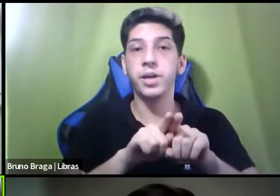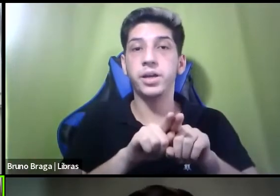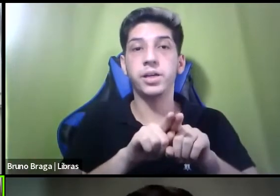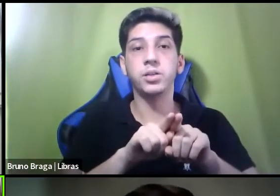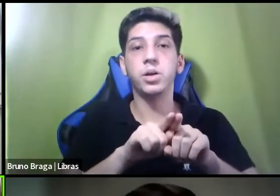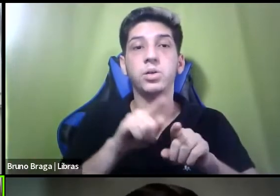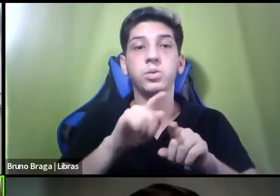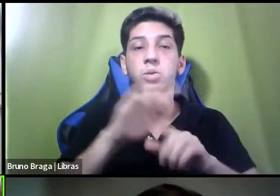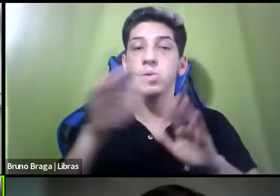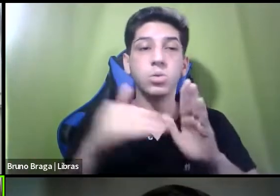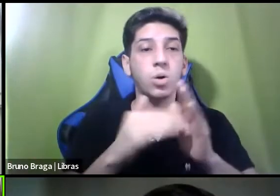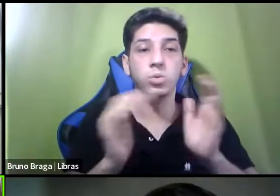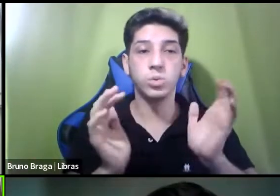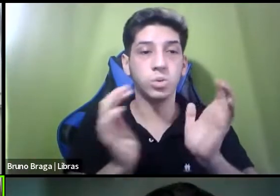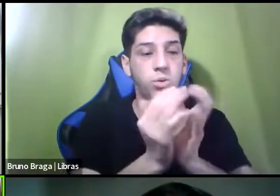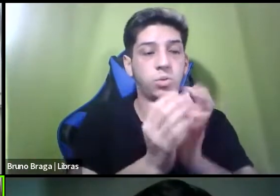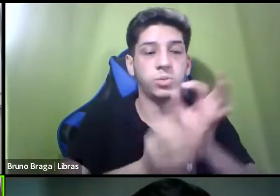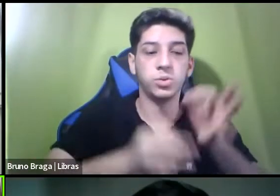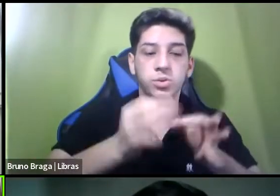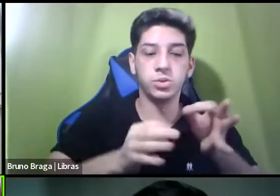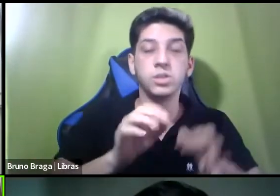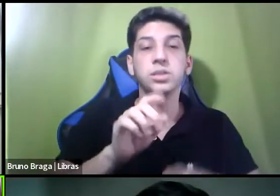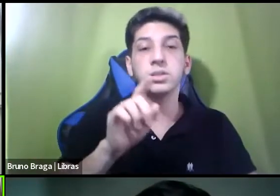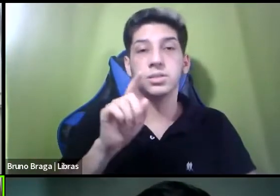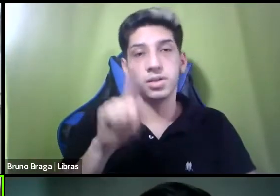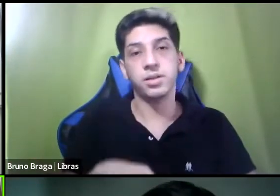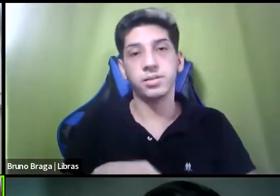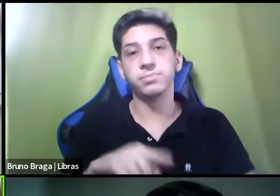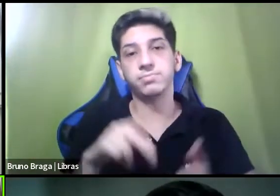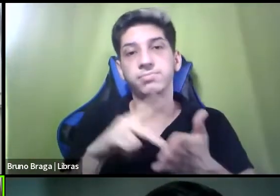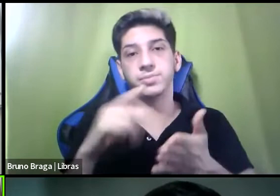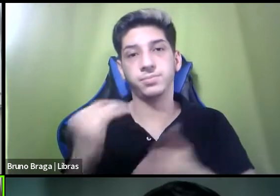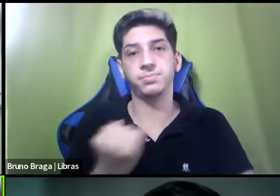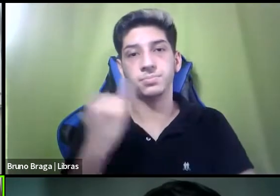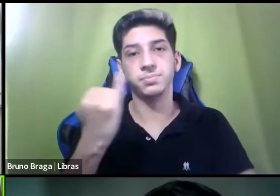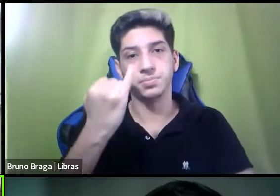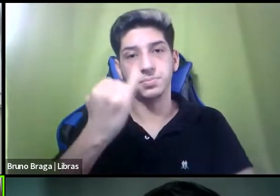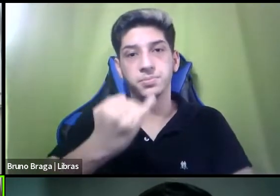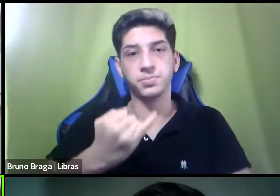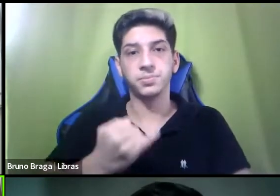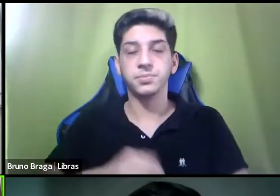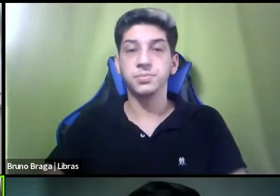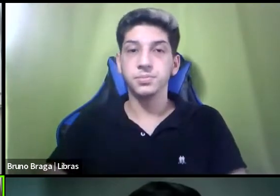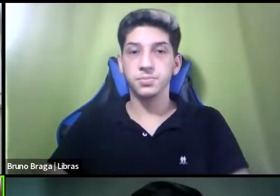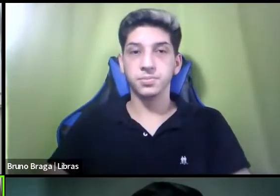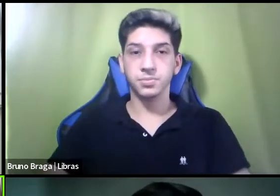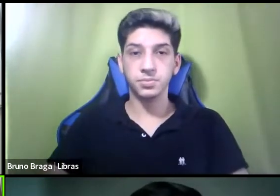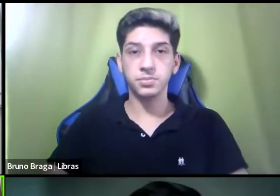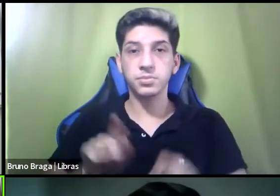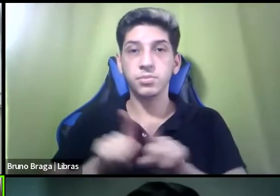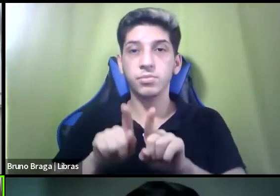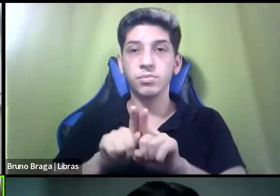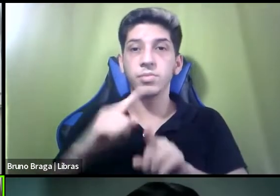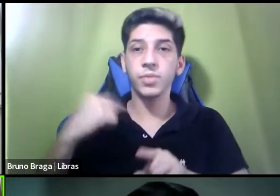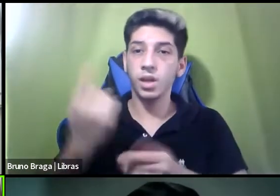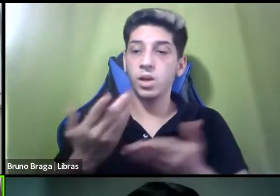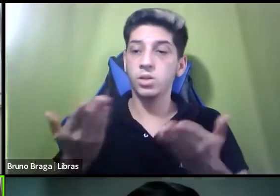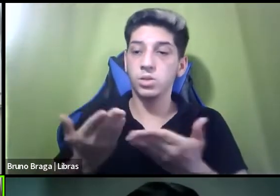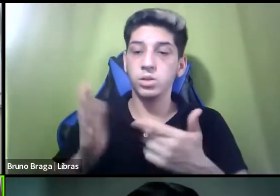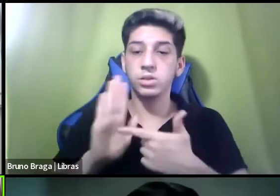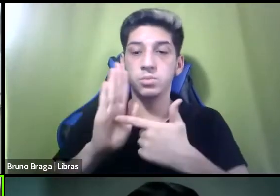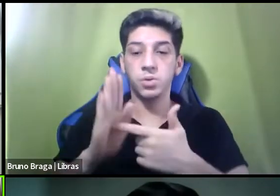justiça é extremamente relevante. É claro que nós trazemos aqui na